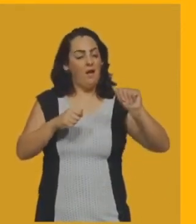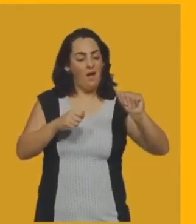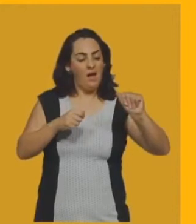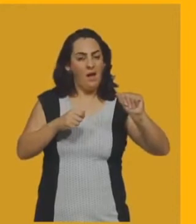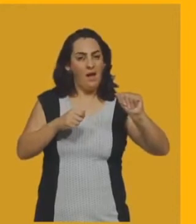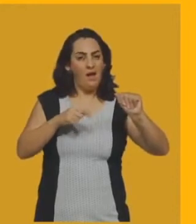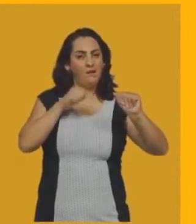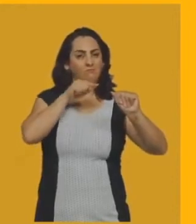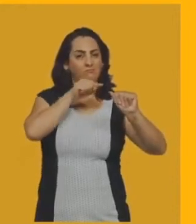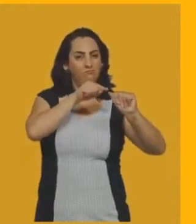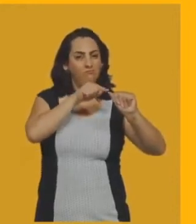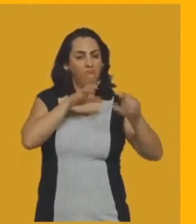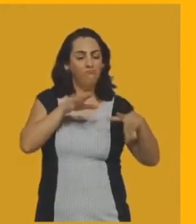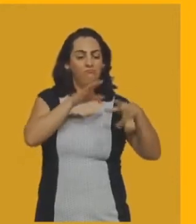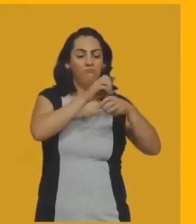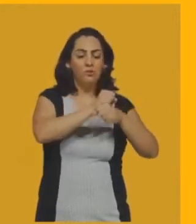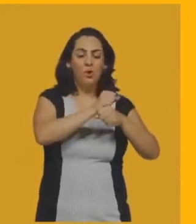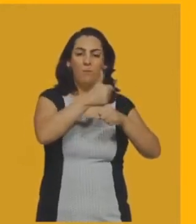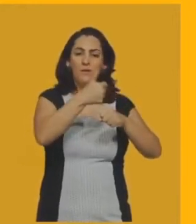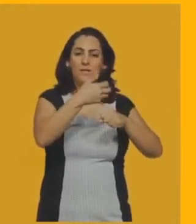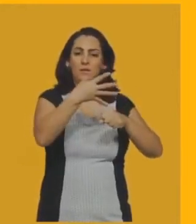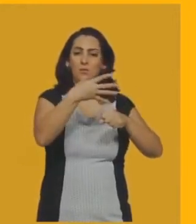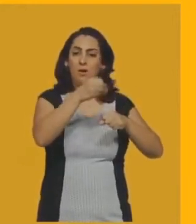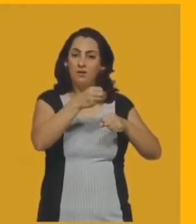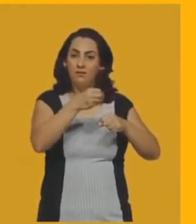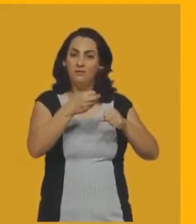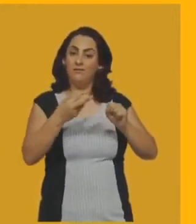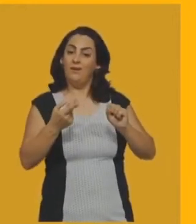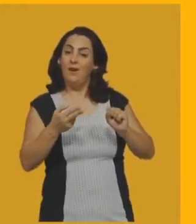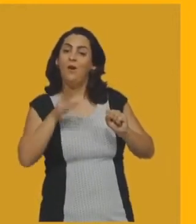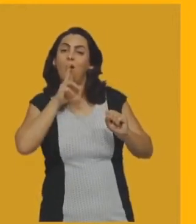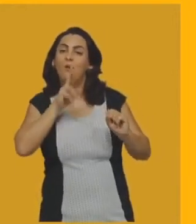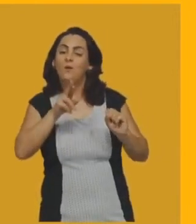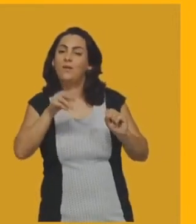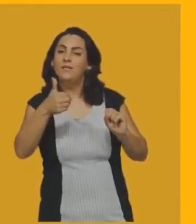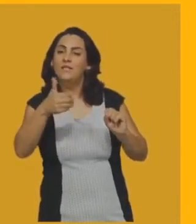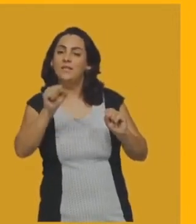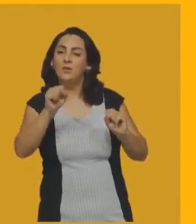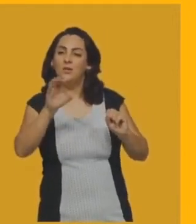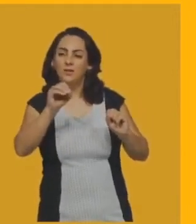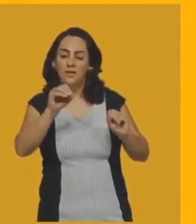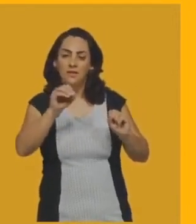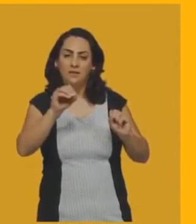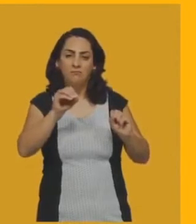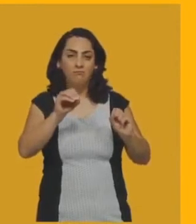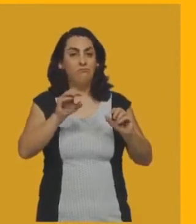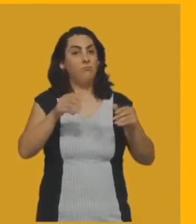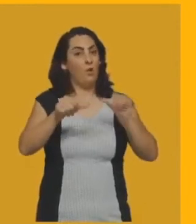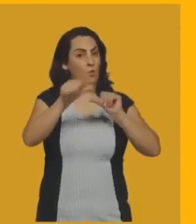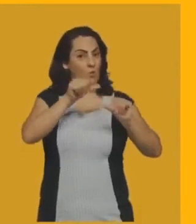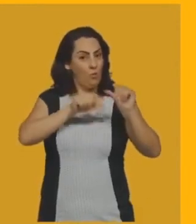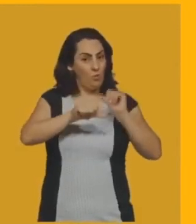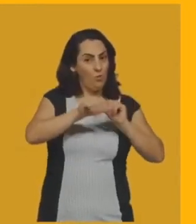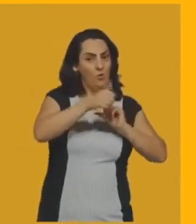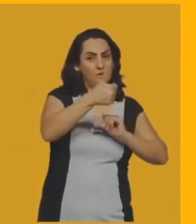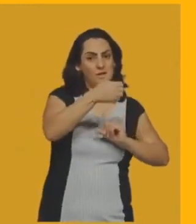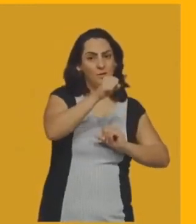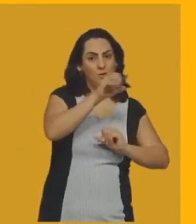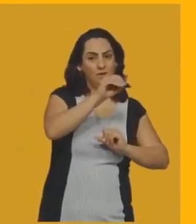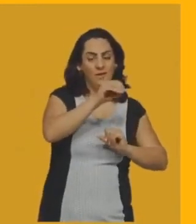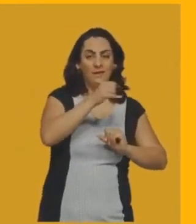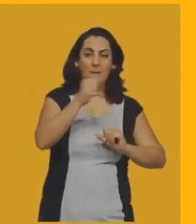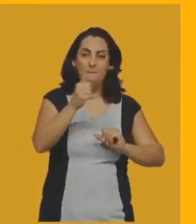dois, né, para descobrir o A, que vão dar 180. E aí, quanto que vale o A? 40